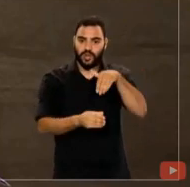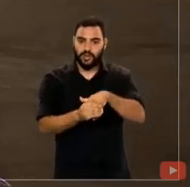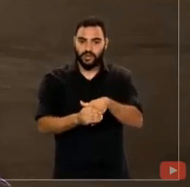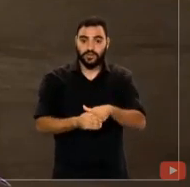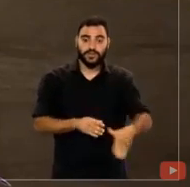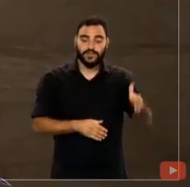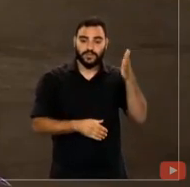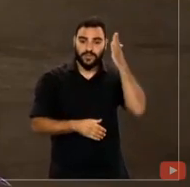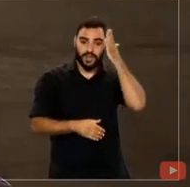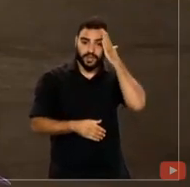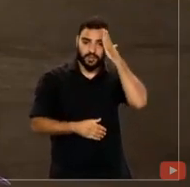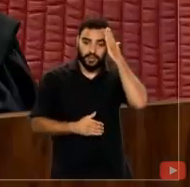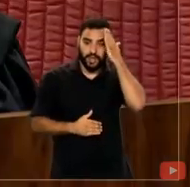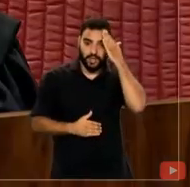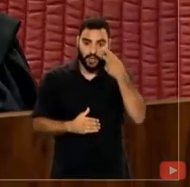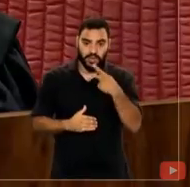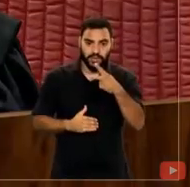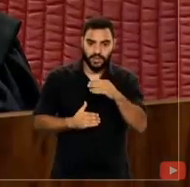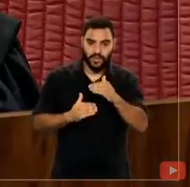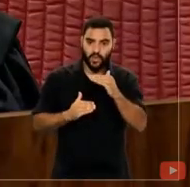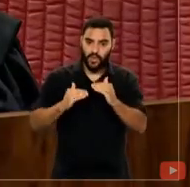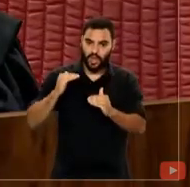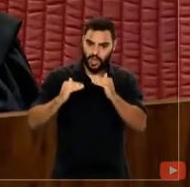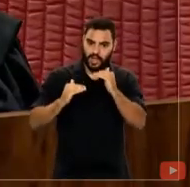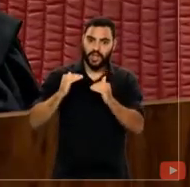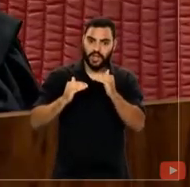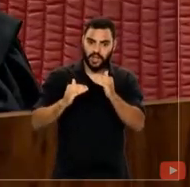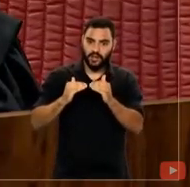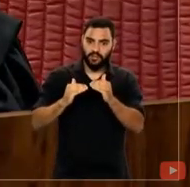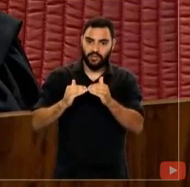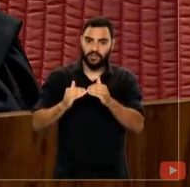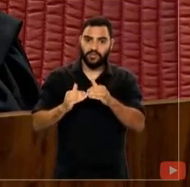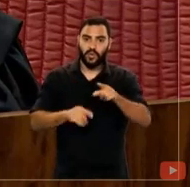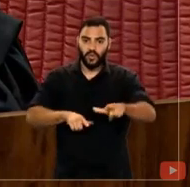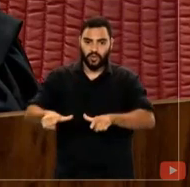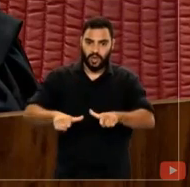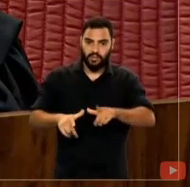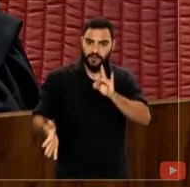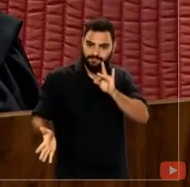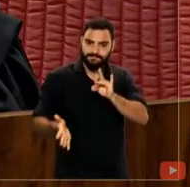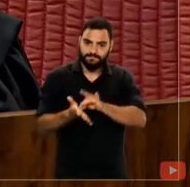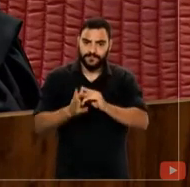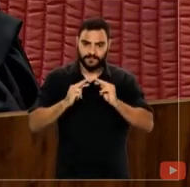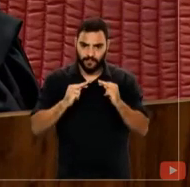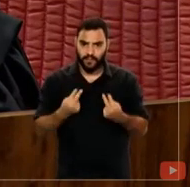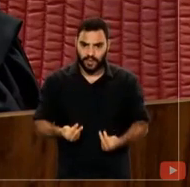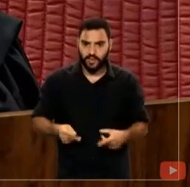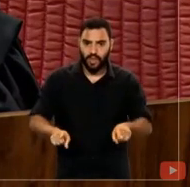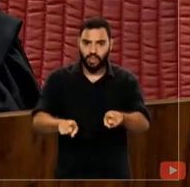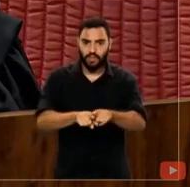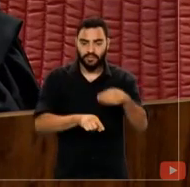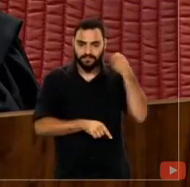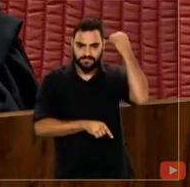antemão que o equilíbrio de V. Exª, a competência, a alianesa e a experiência